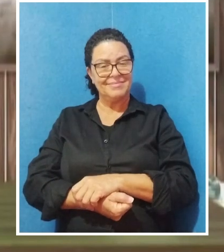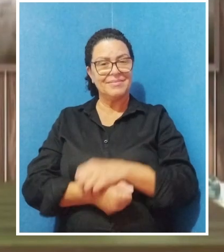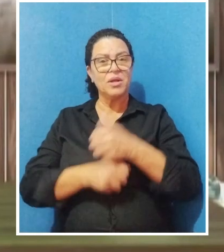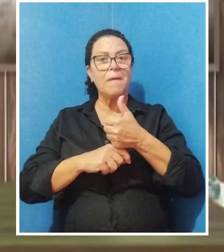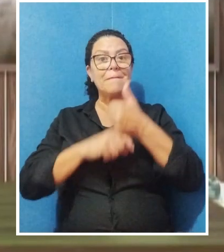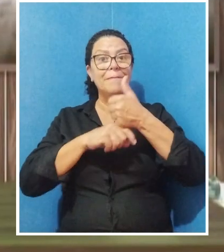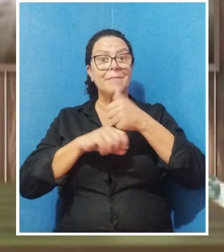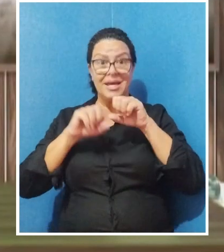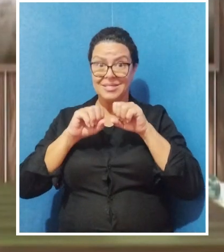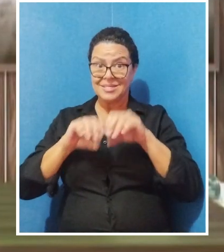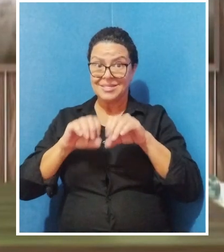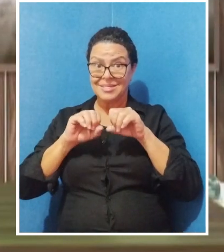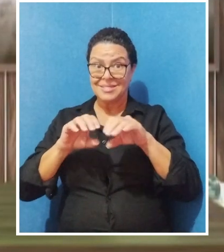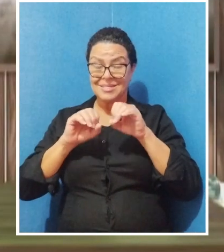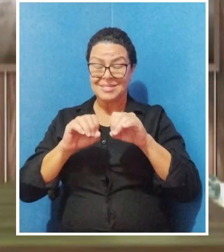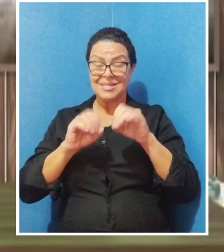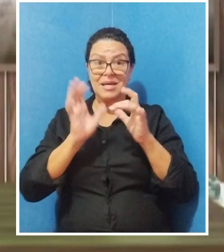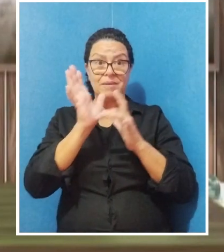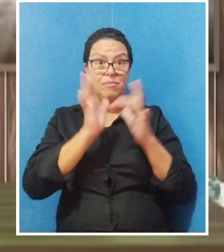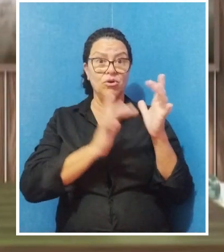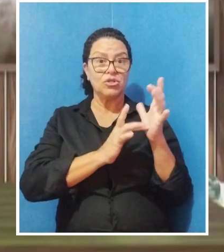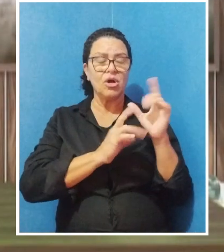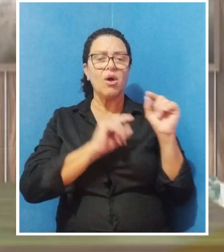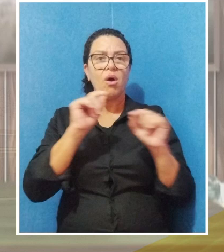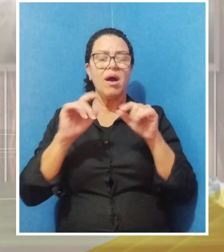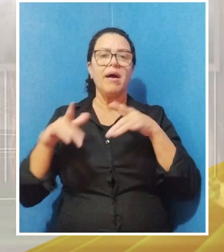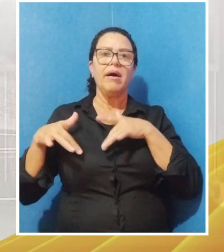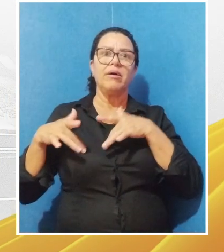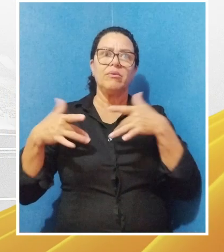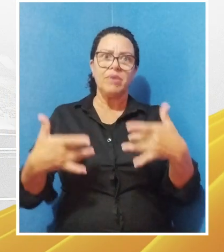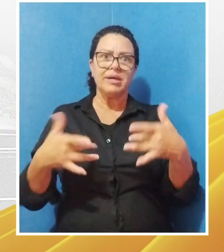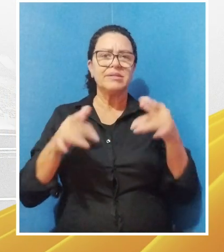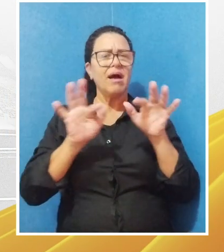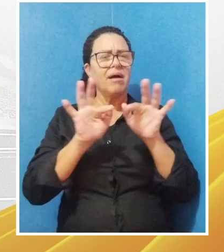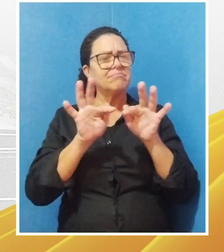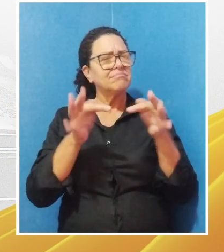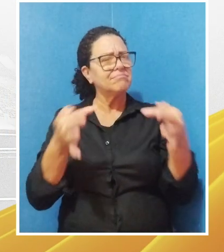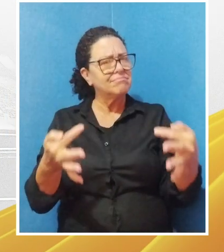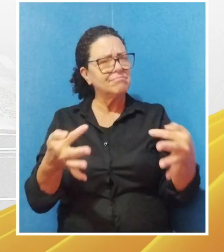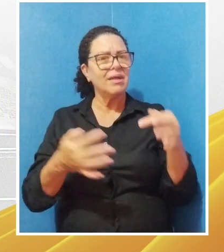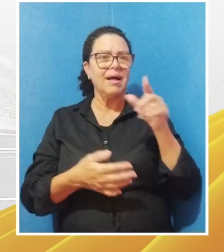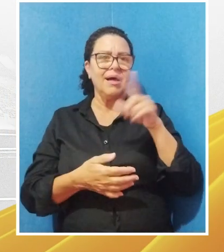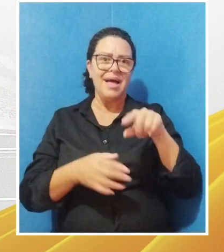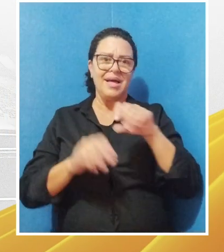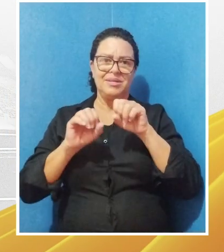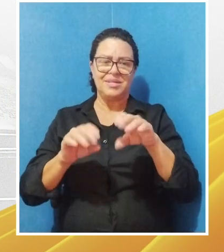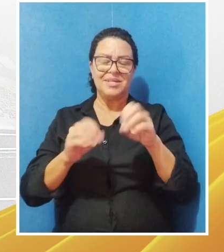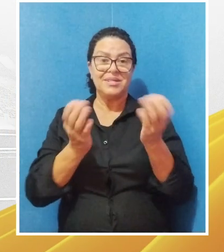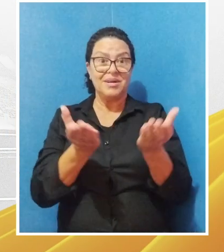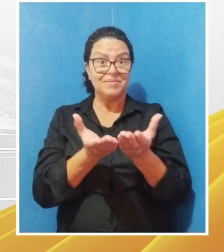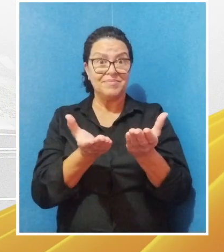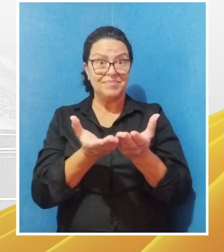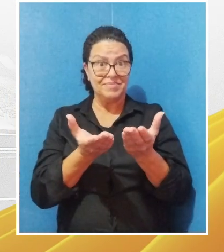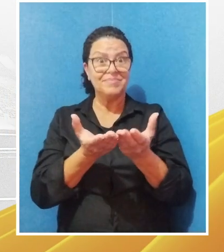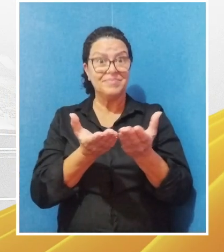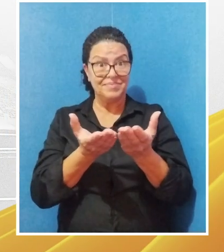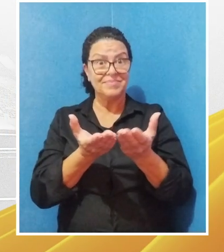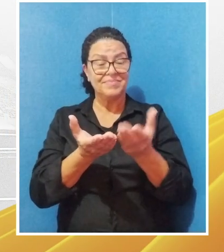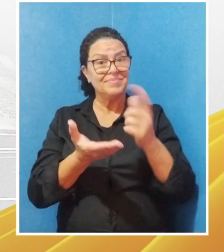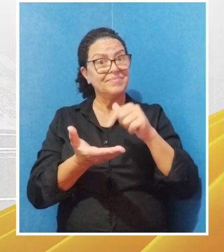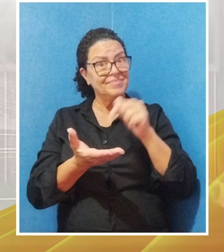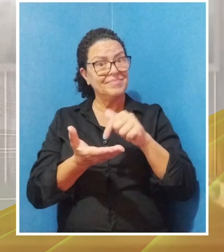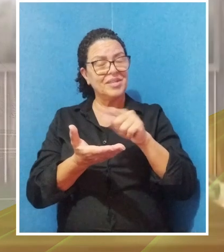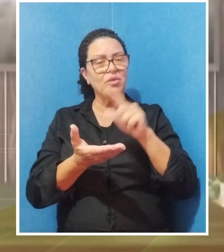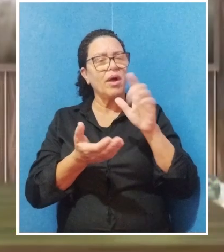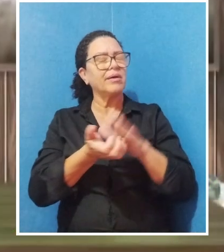O primeiro ensinamento ensinado por Cristo é a humildade. Esse é o ensinamento do Evangelho, não a